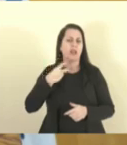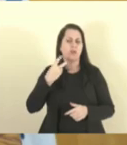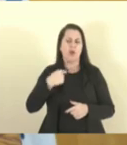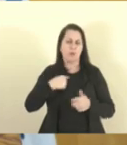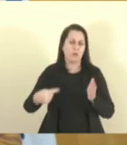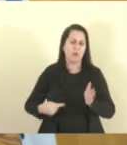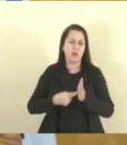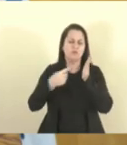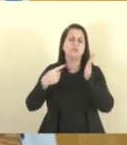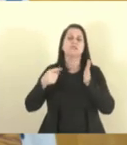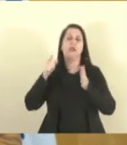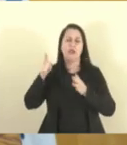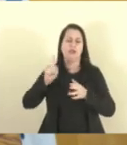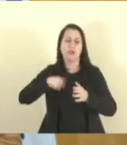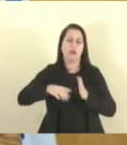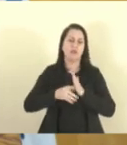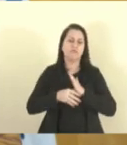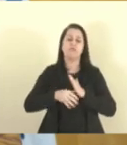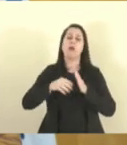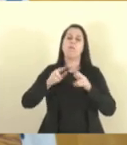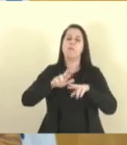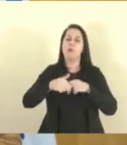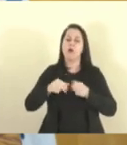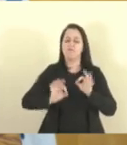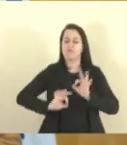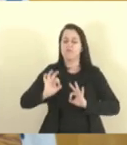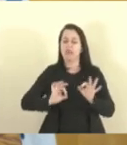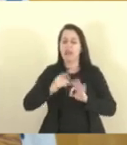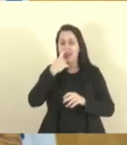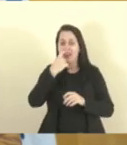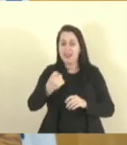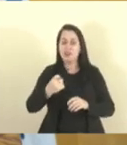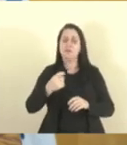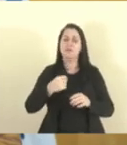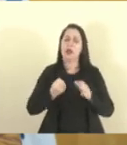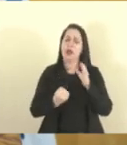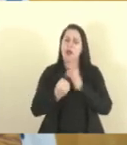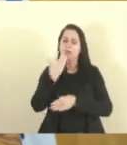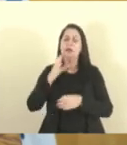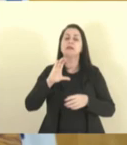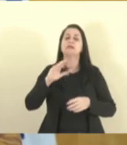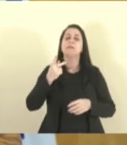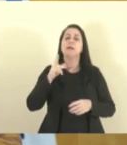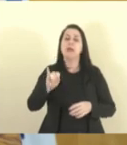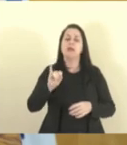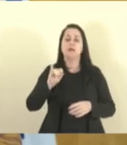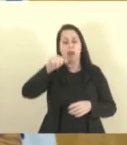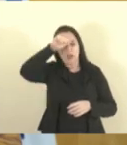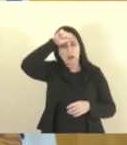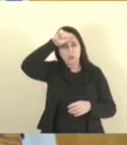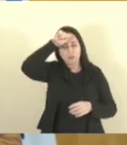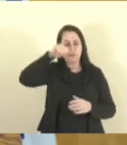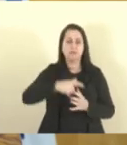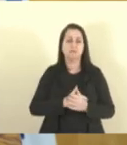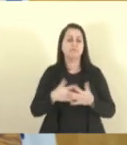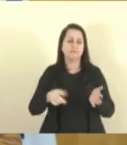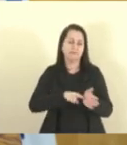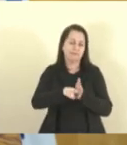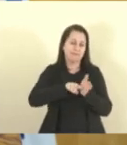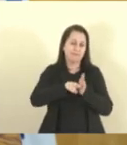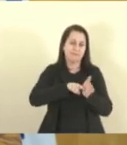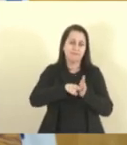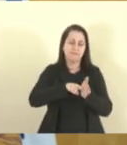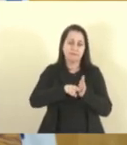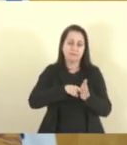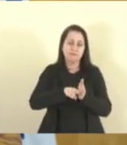a corrupção do lixo, quando abrimos uma CPI no município de Aracruz, e quando essa investigação